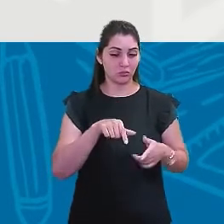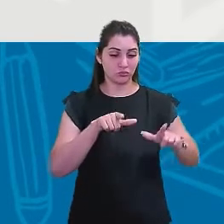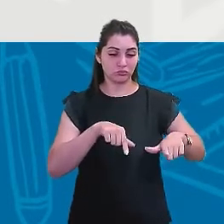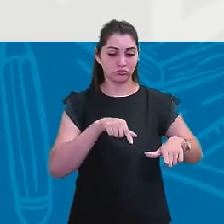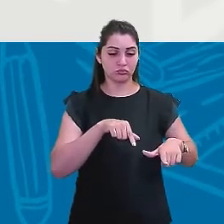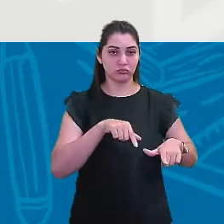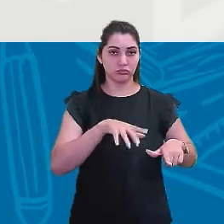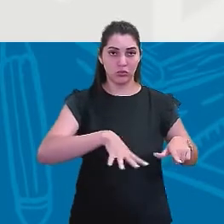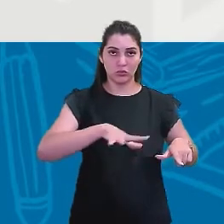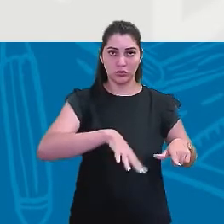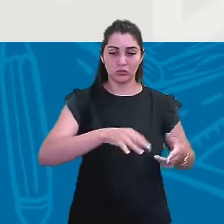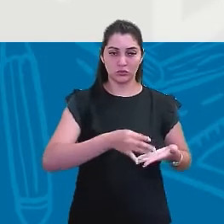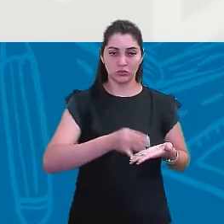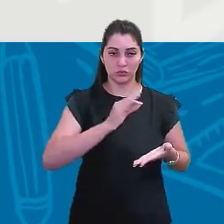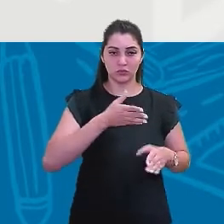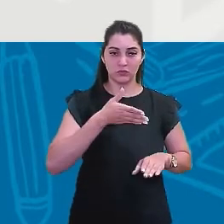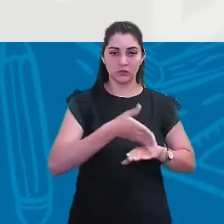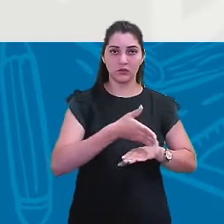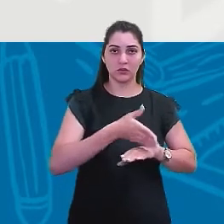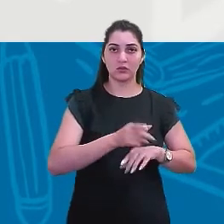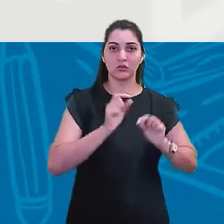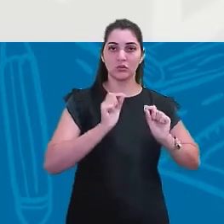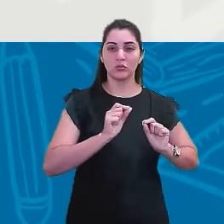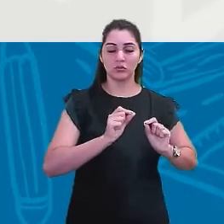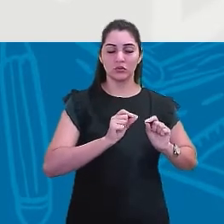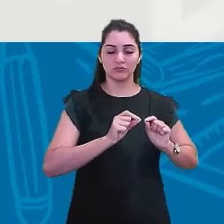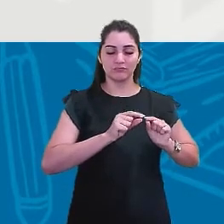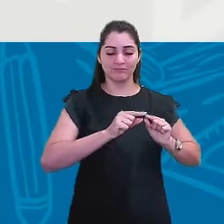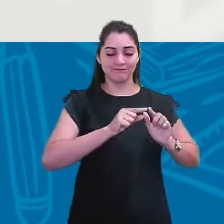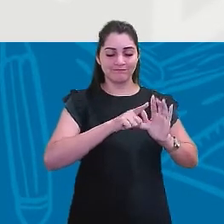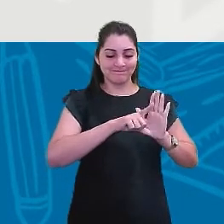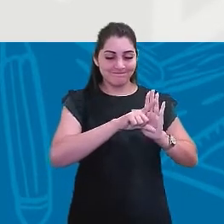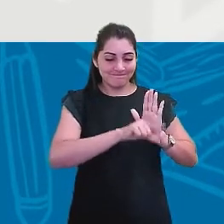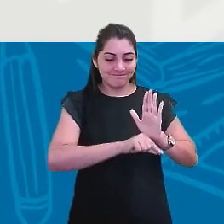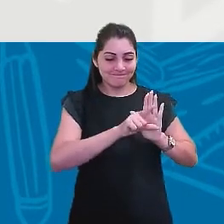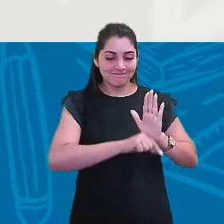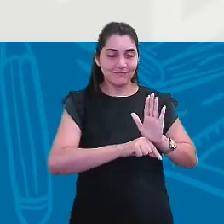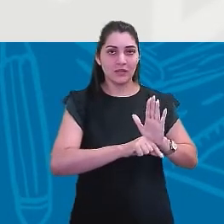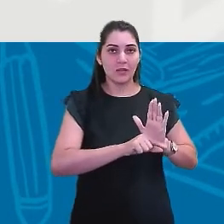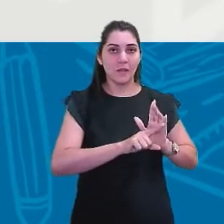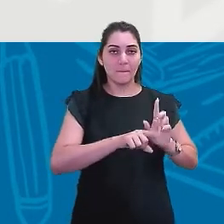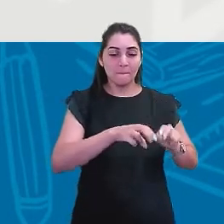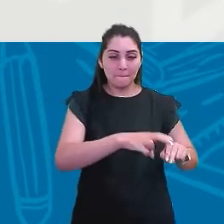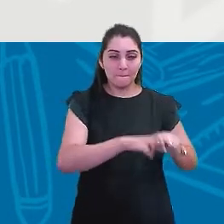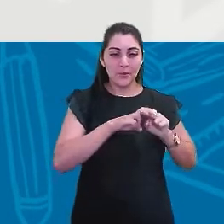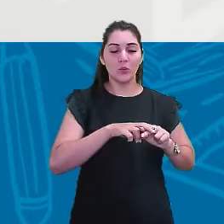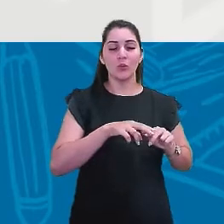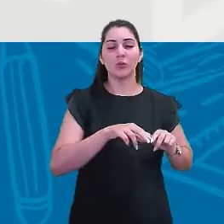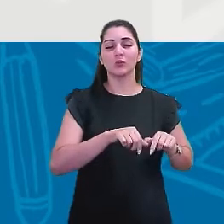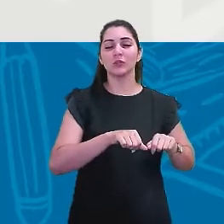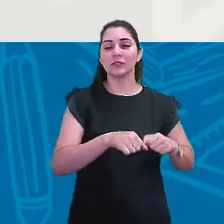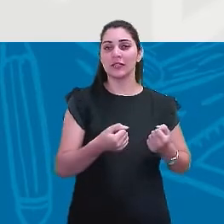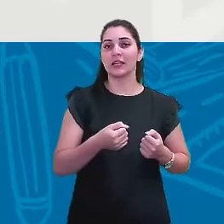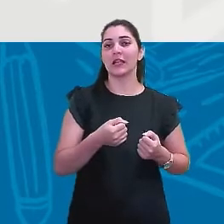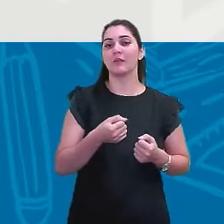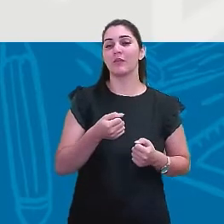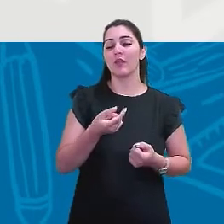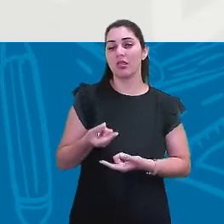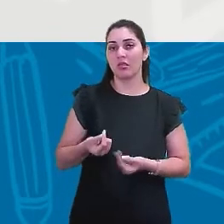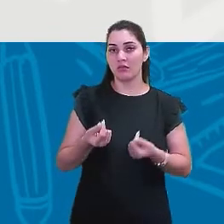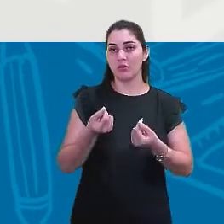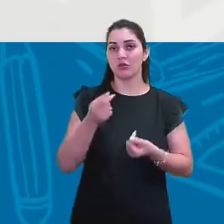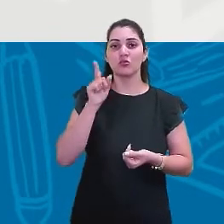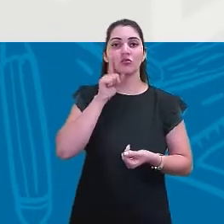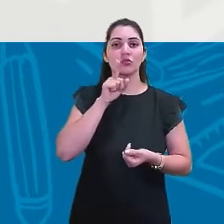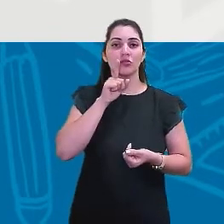setor entrou em declínio após a quebra da Bolsa de Valores de Nova Iorque, que os Estados Unidos